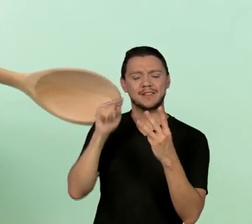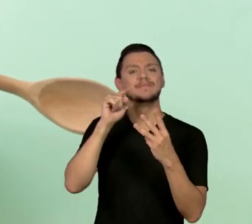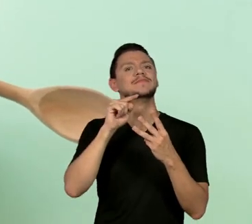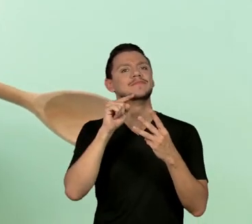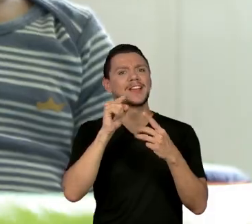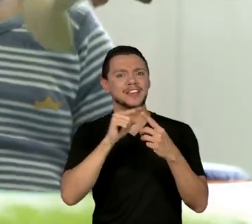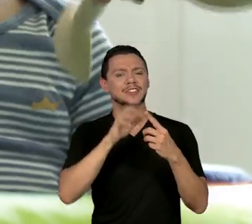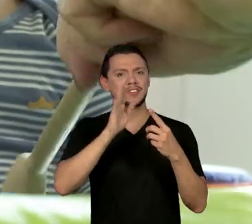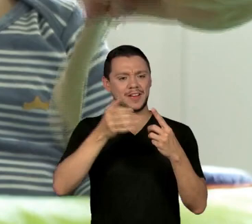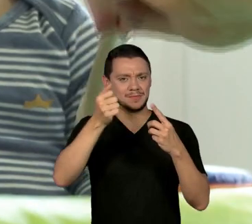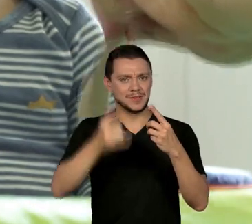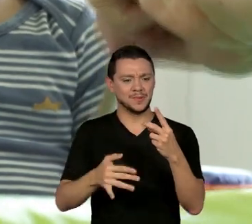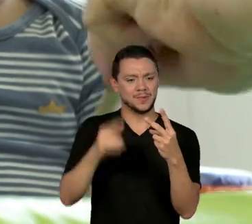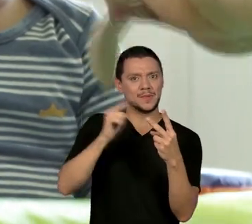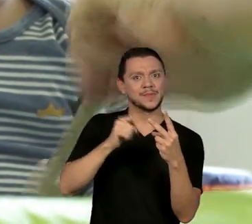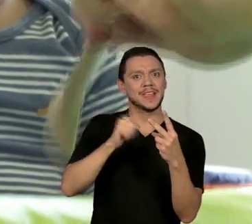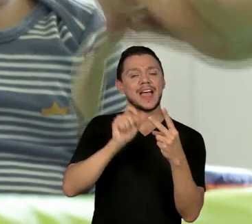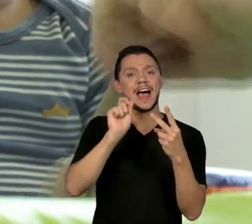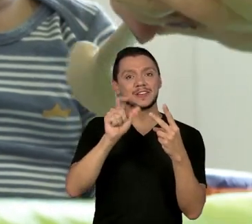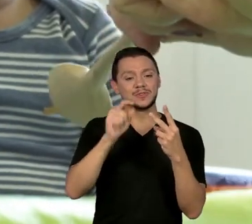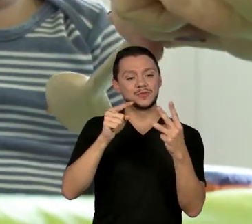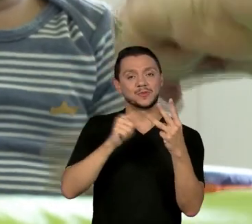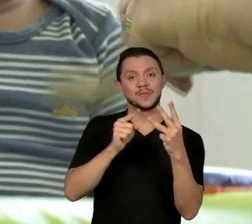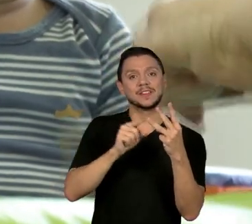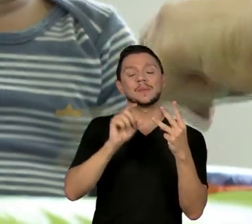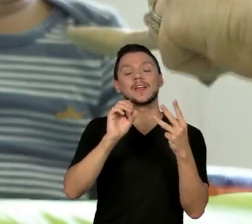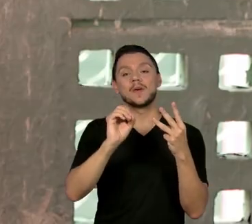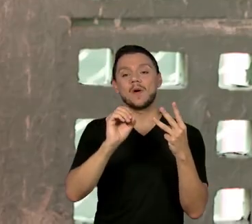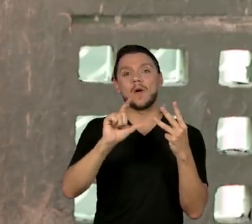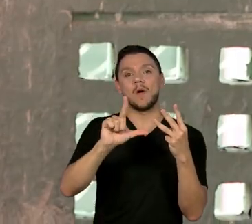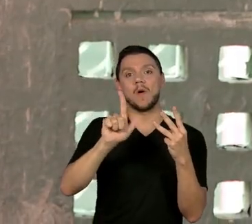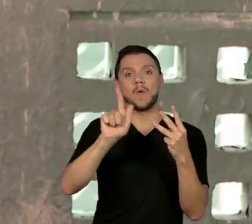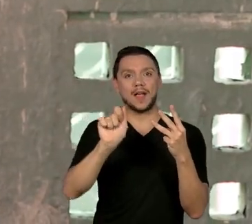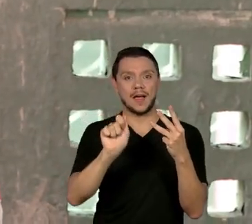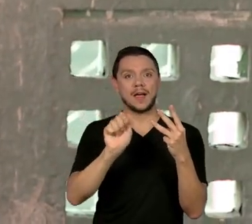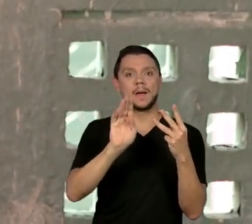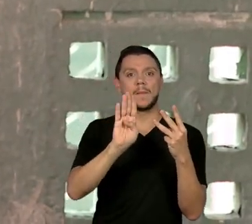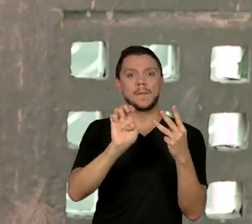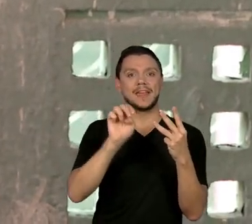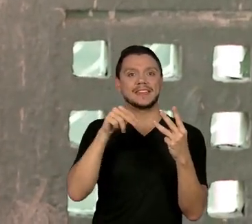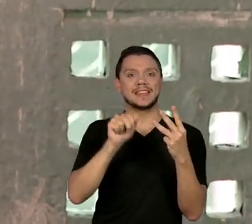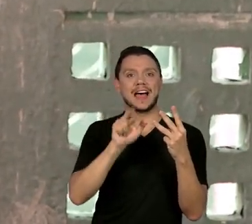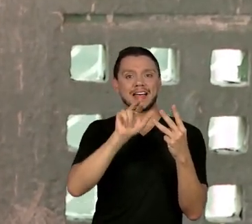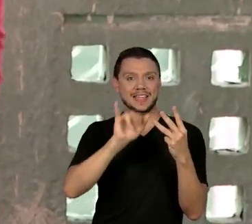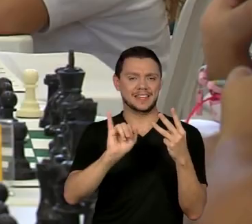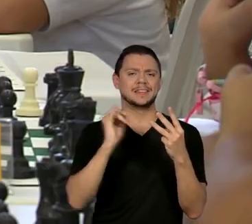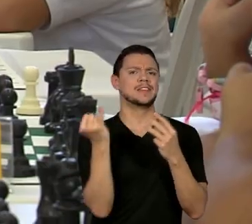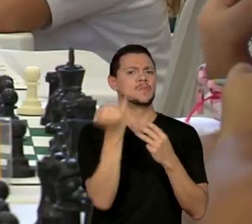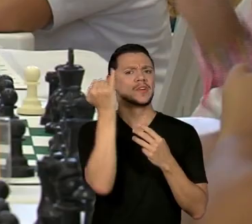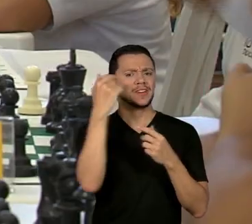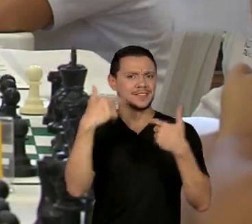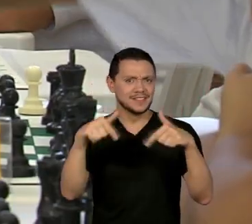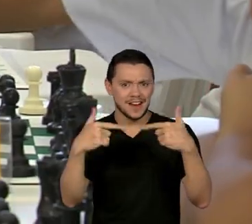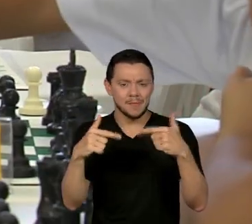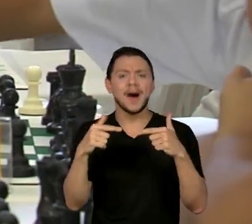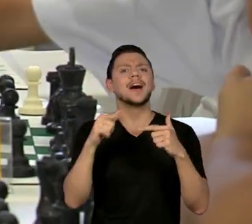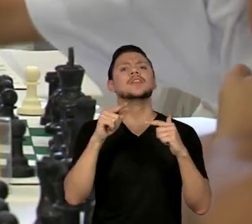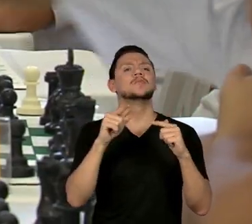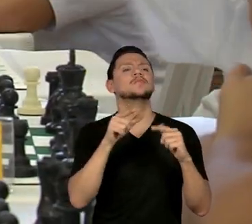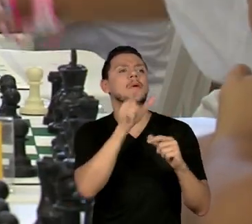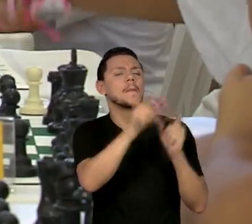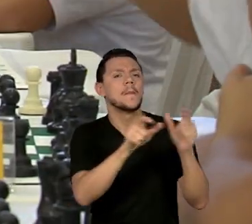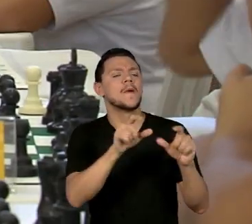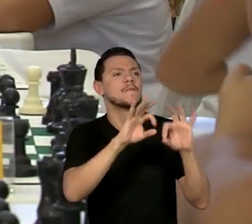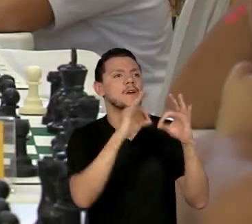Benário, categoria também importante, que é o diálogo, a ponte entre a comunidade e a unidade escolar, né? É verdade, que já